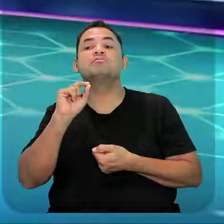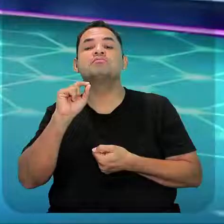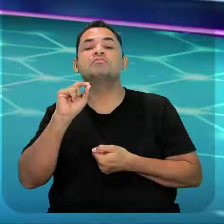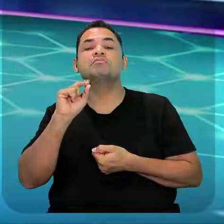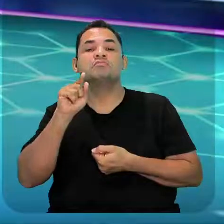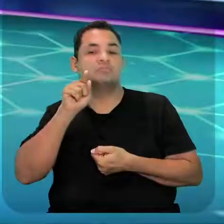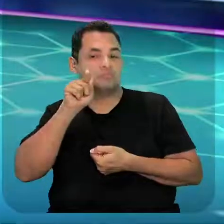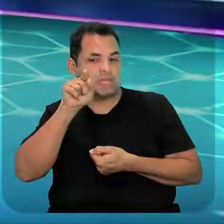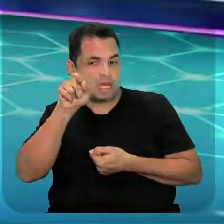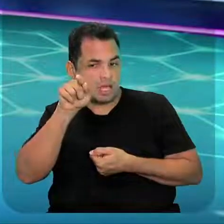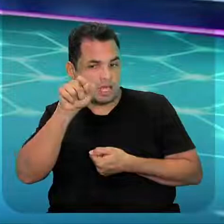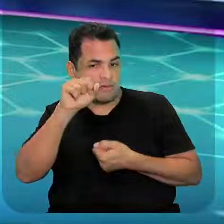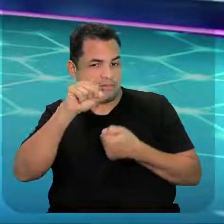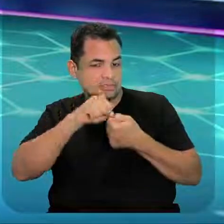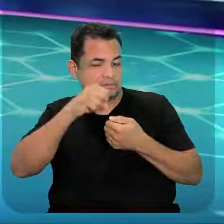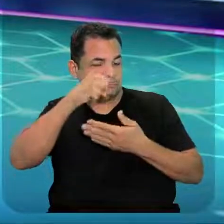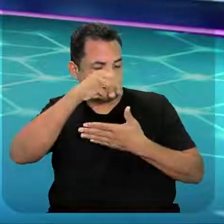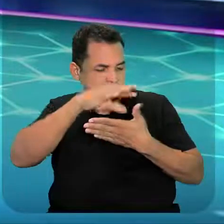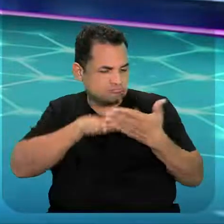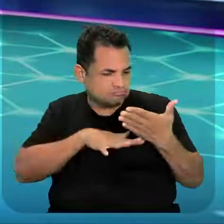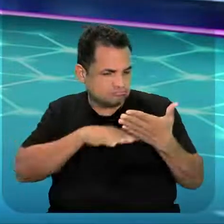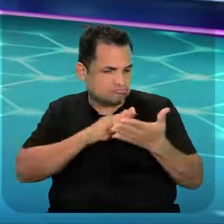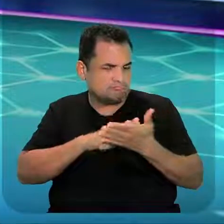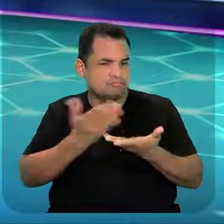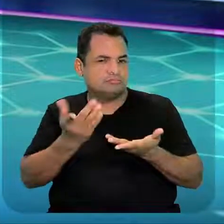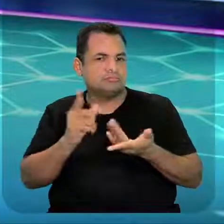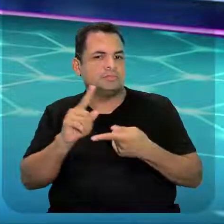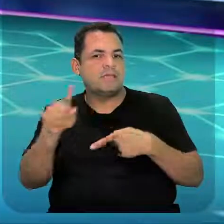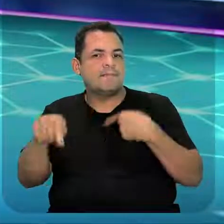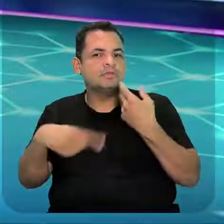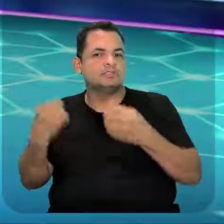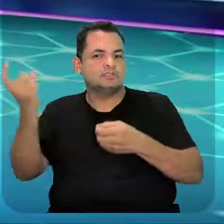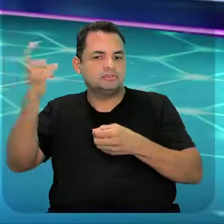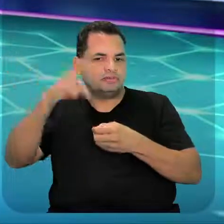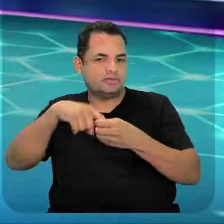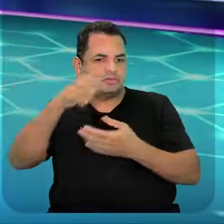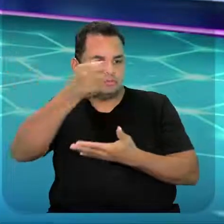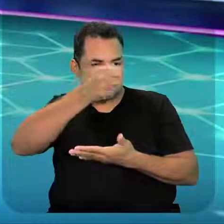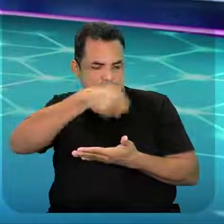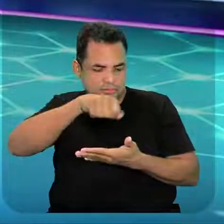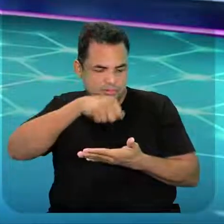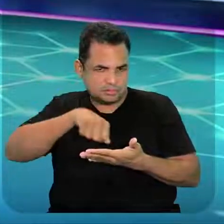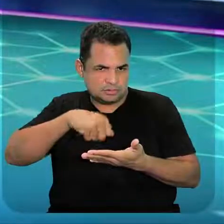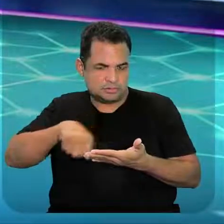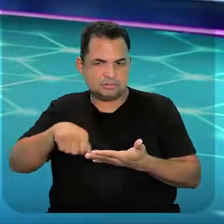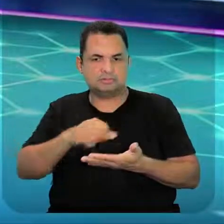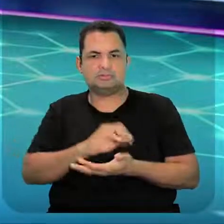Vai lá para a atividade, tenha sucesso e a gente volta já já para fazer a correção.